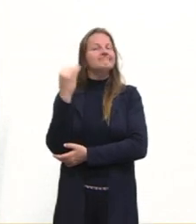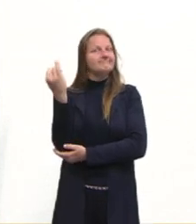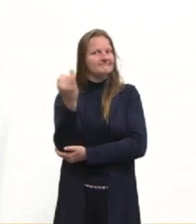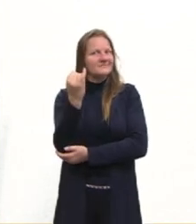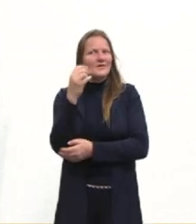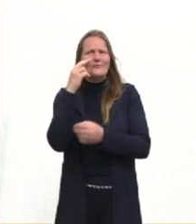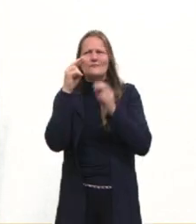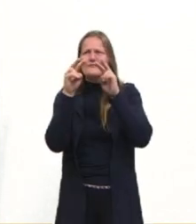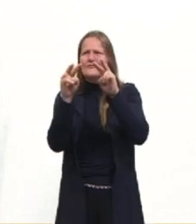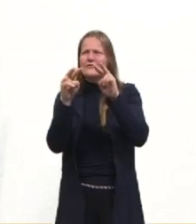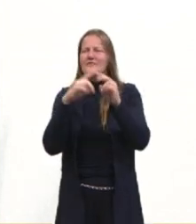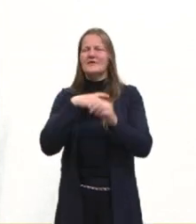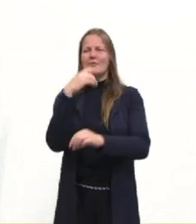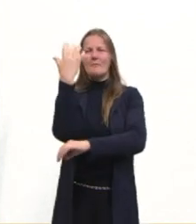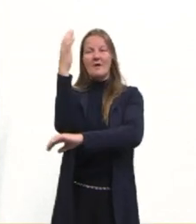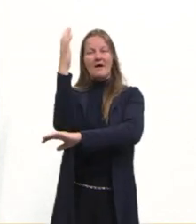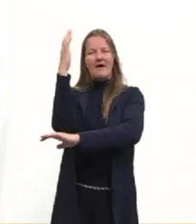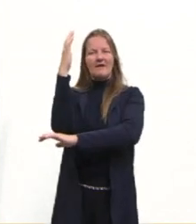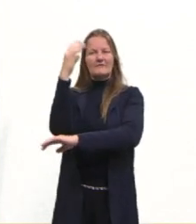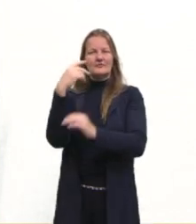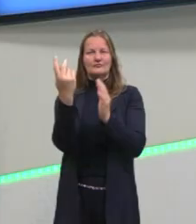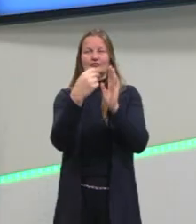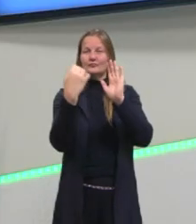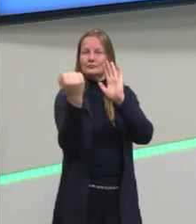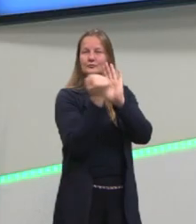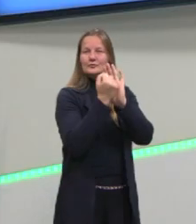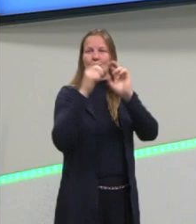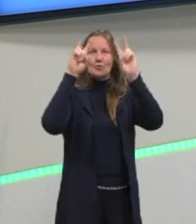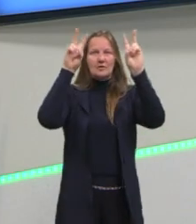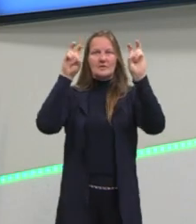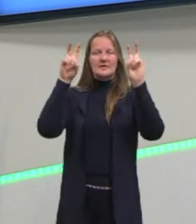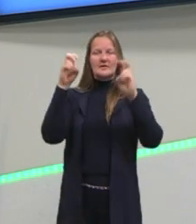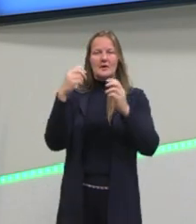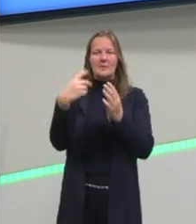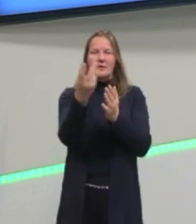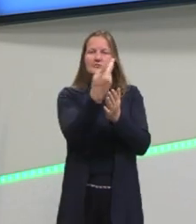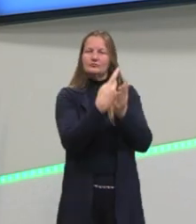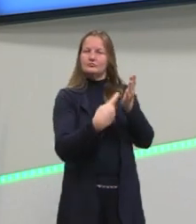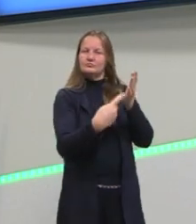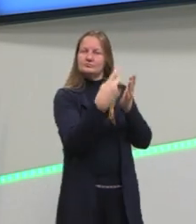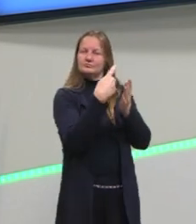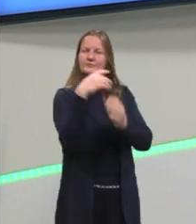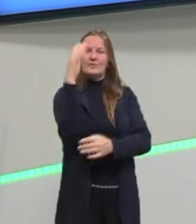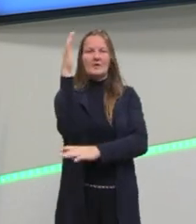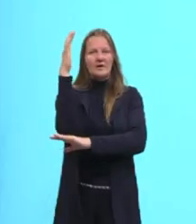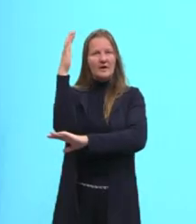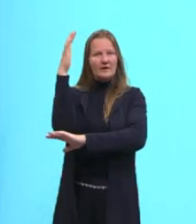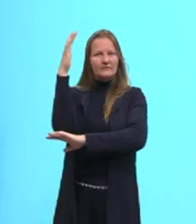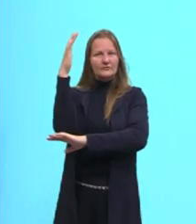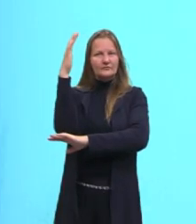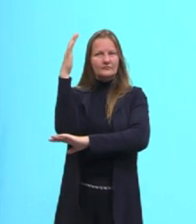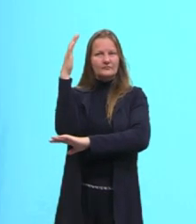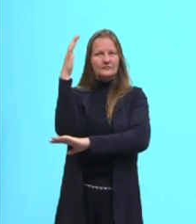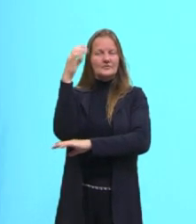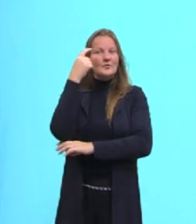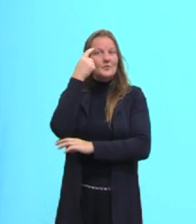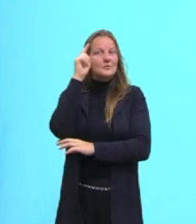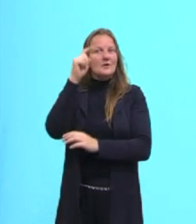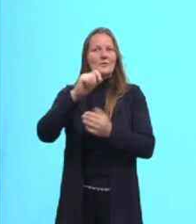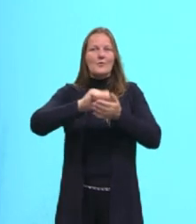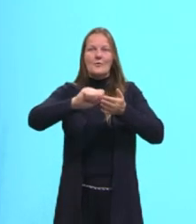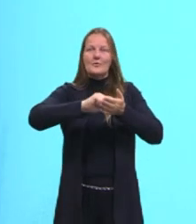que ele tem ali uma árvore como tema de ilustração. Essa árvore, na ideia do artista,